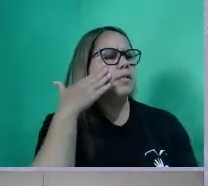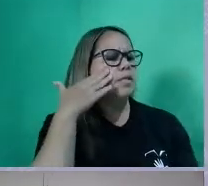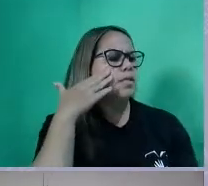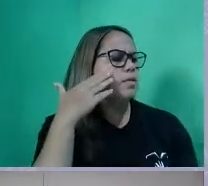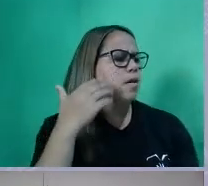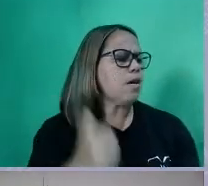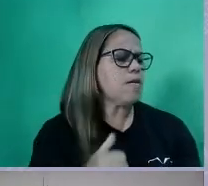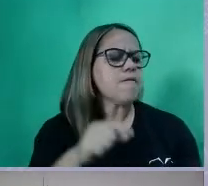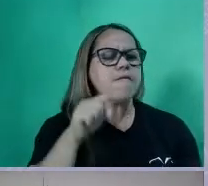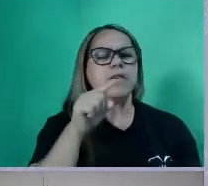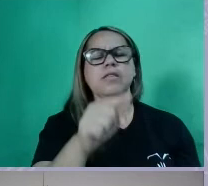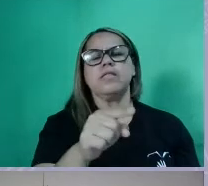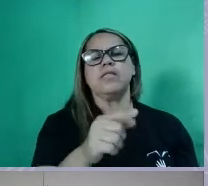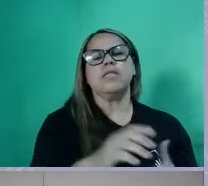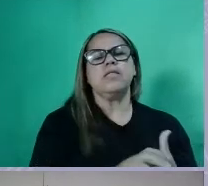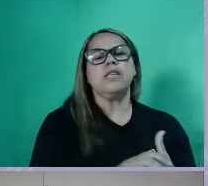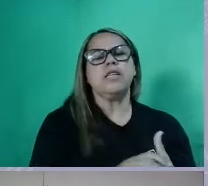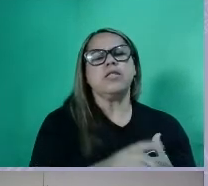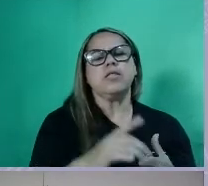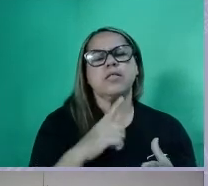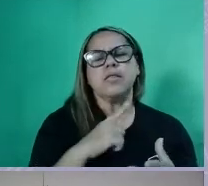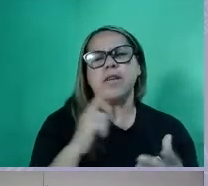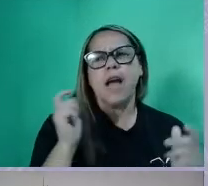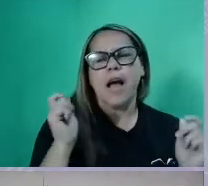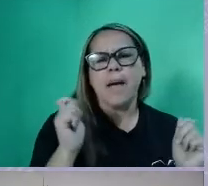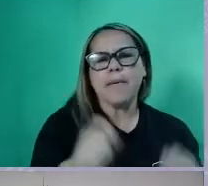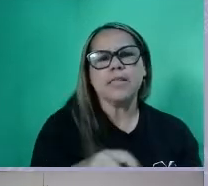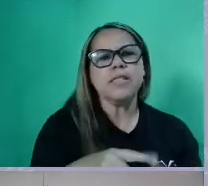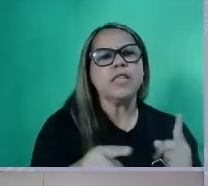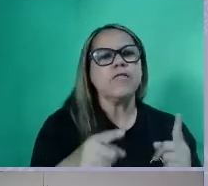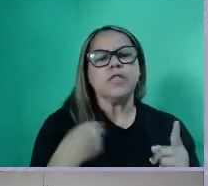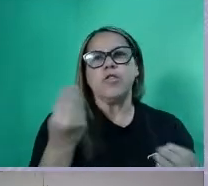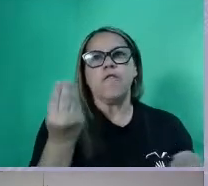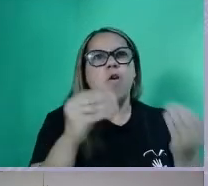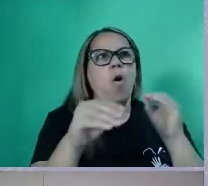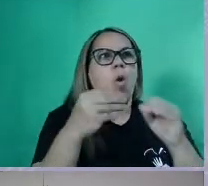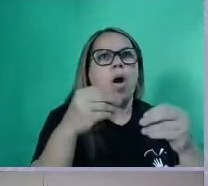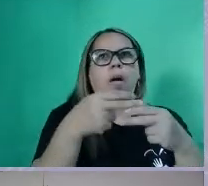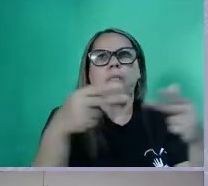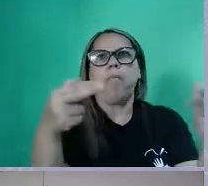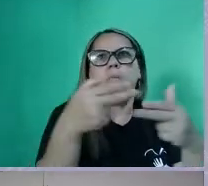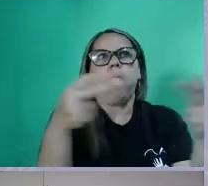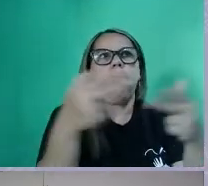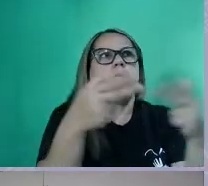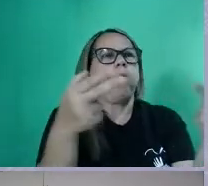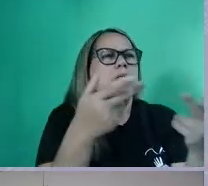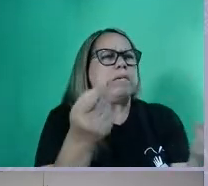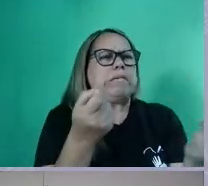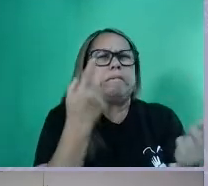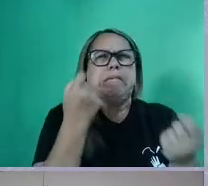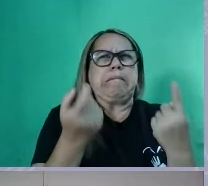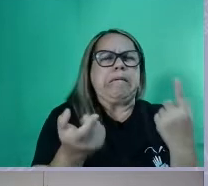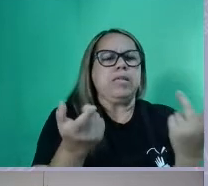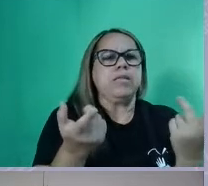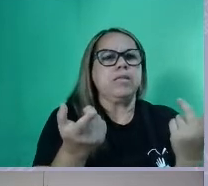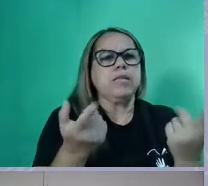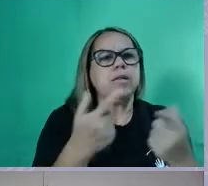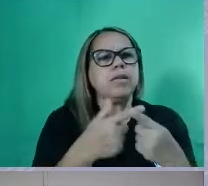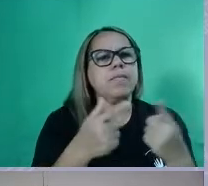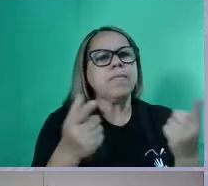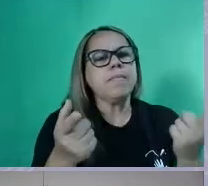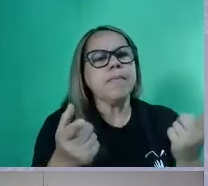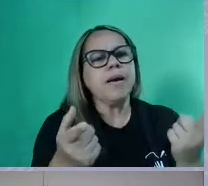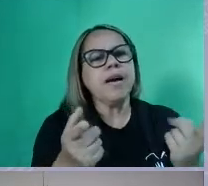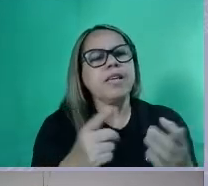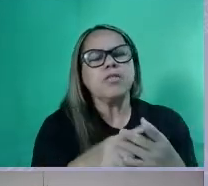vão ter essa cabeça de colocar coisas muito estapafúdias, né? Mas qualquer coisa, vai lá na Carta dos